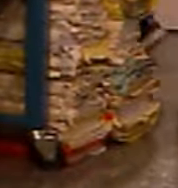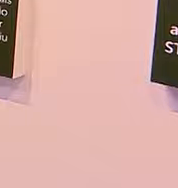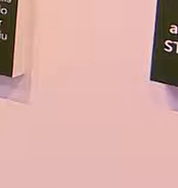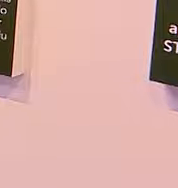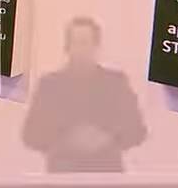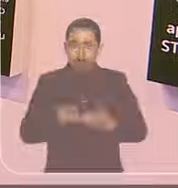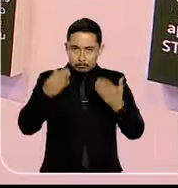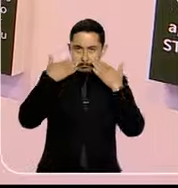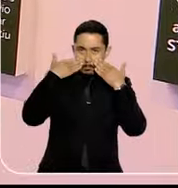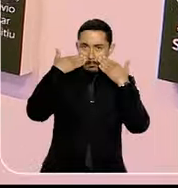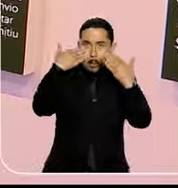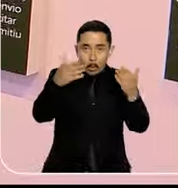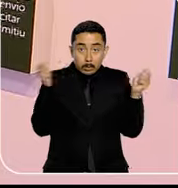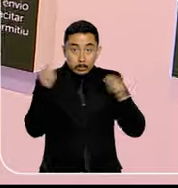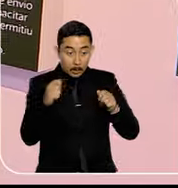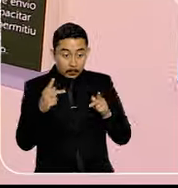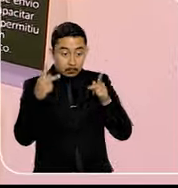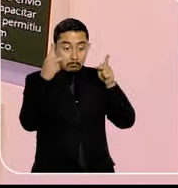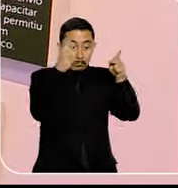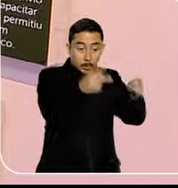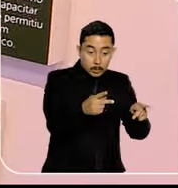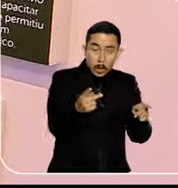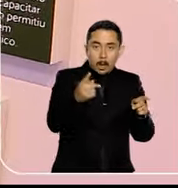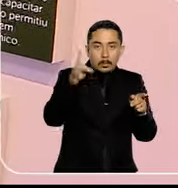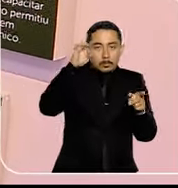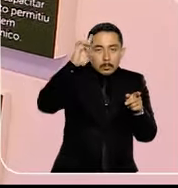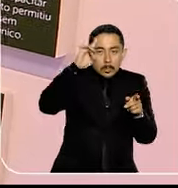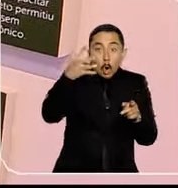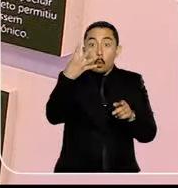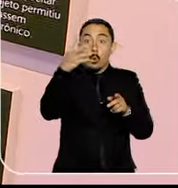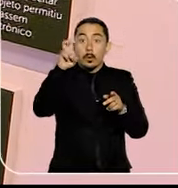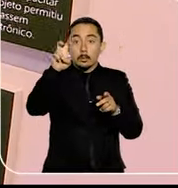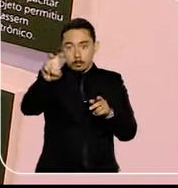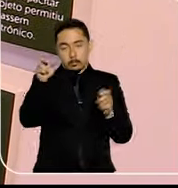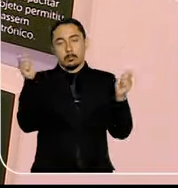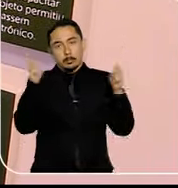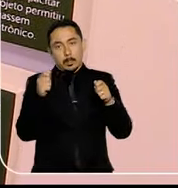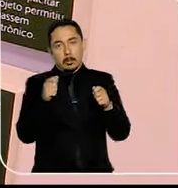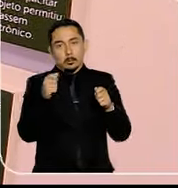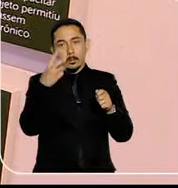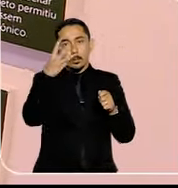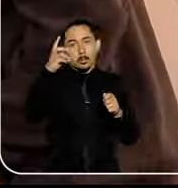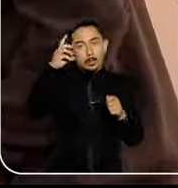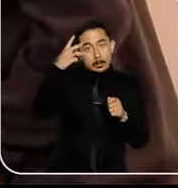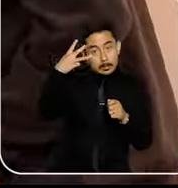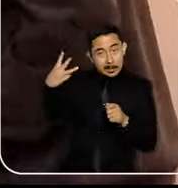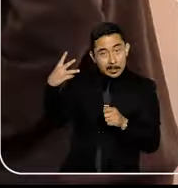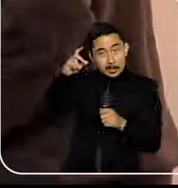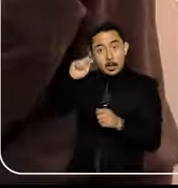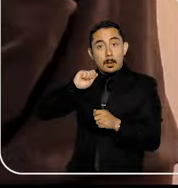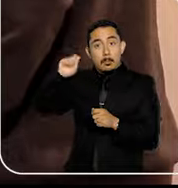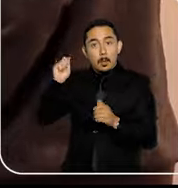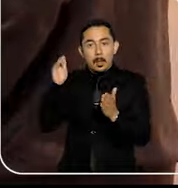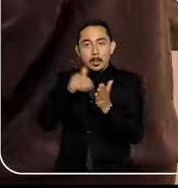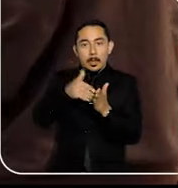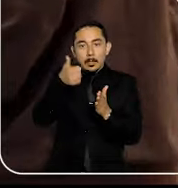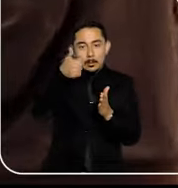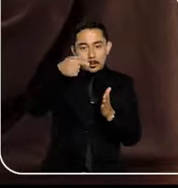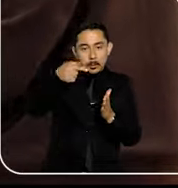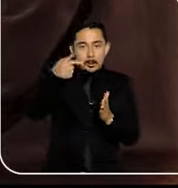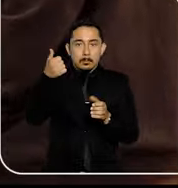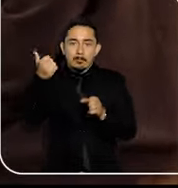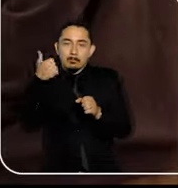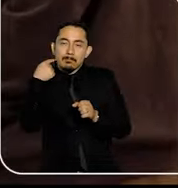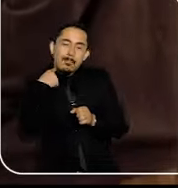Ano A exposição pode ser visitada durante 45 dias, do dia 3 de abril ao dia 17 de maio de